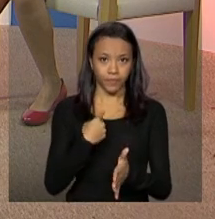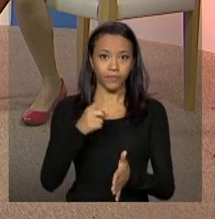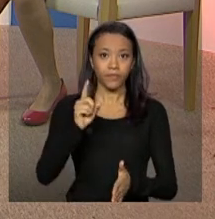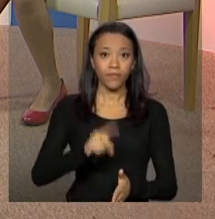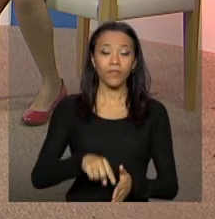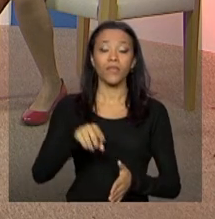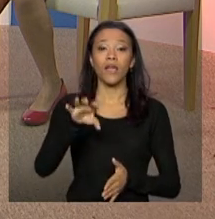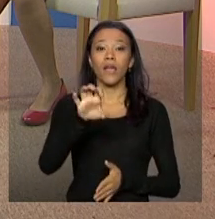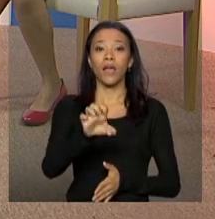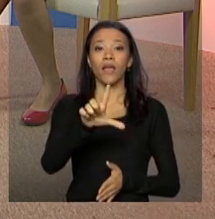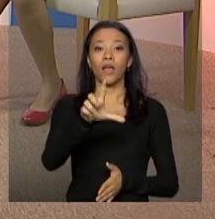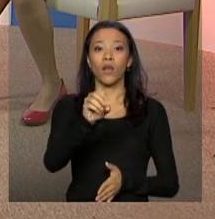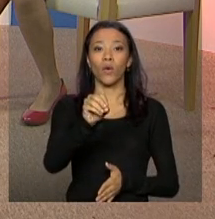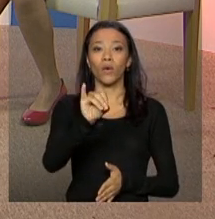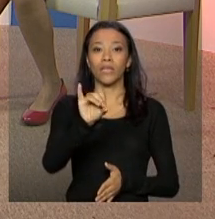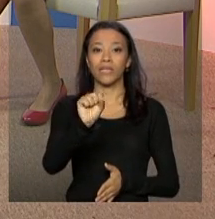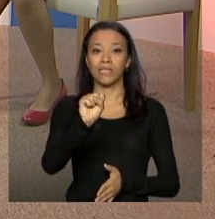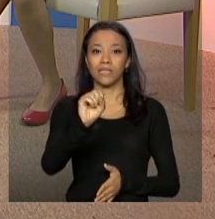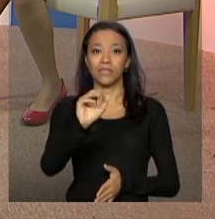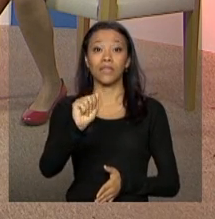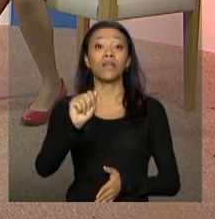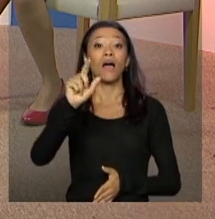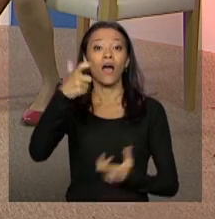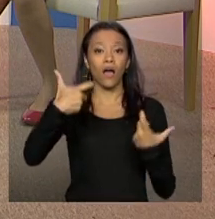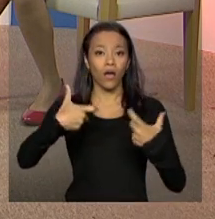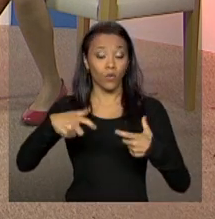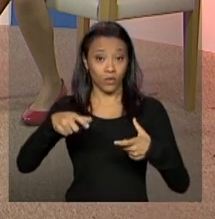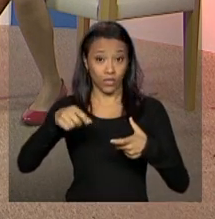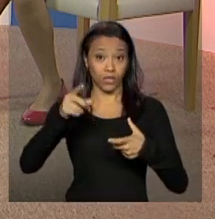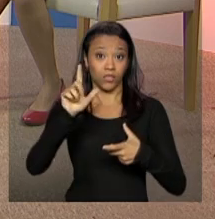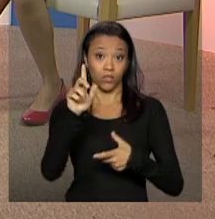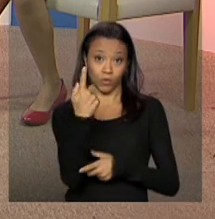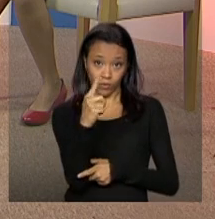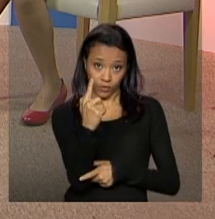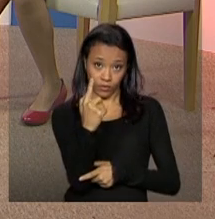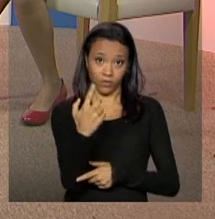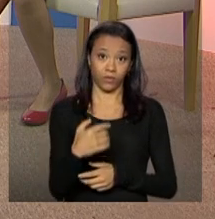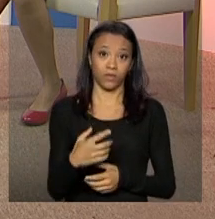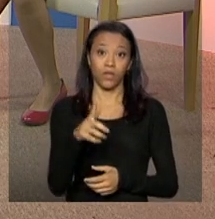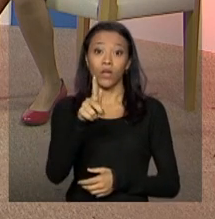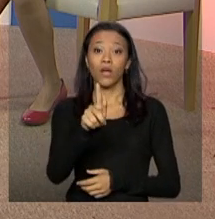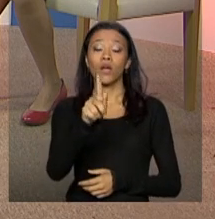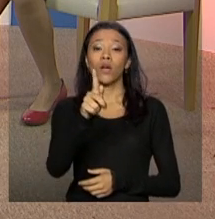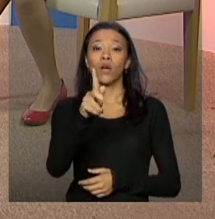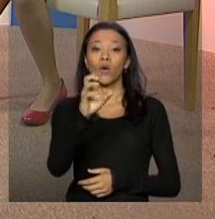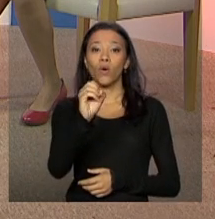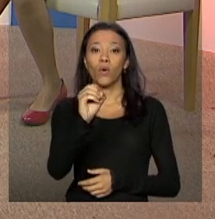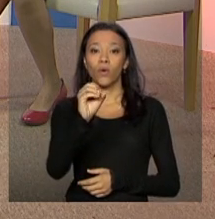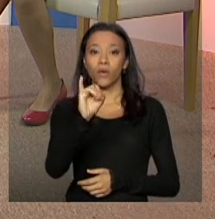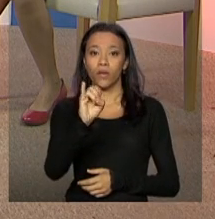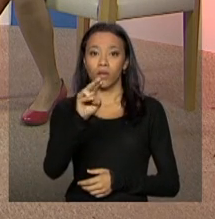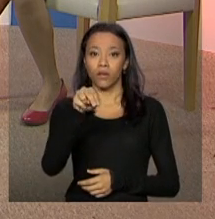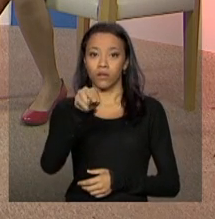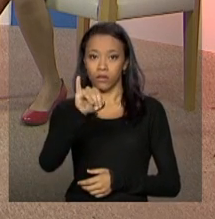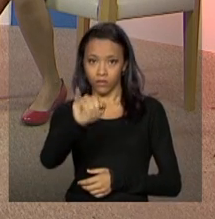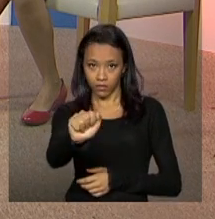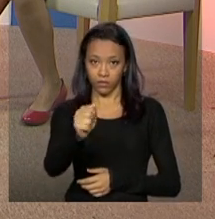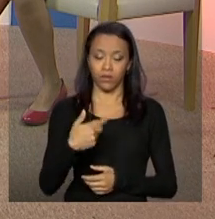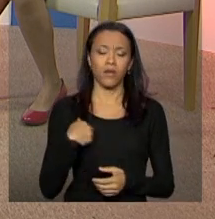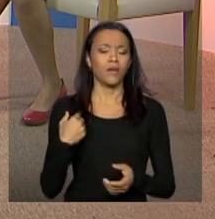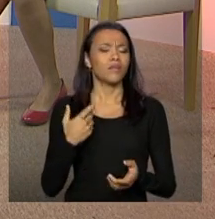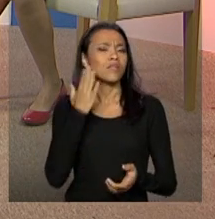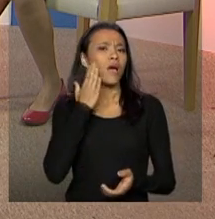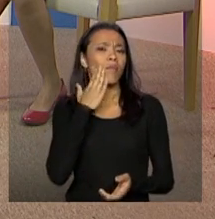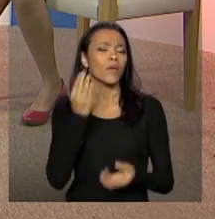Eloísa de Goiânia. Gostaria de saber, vou direcionar a conselheira, gostaria de saber se o